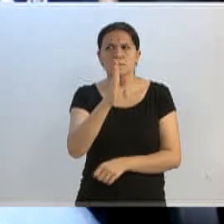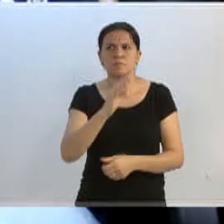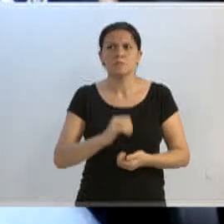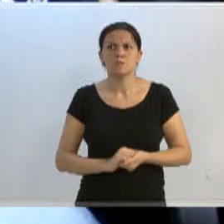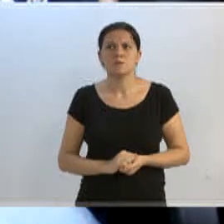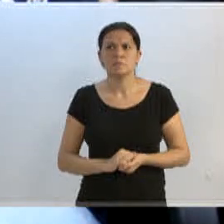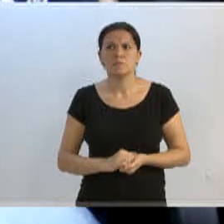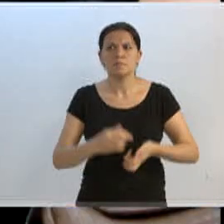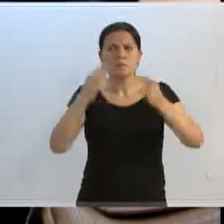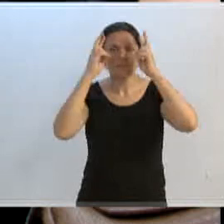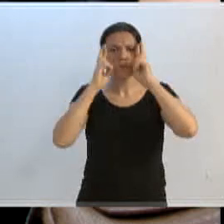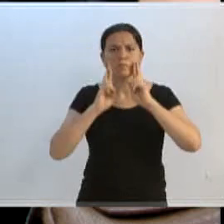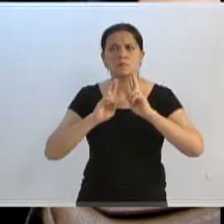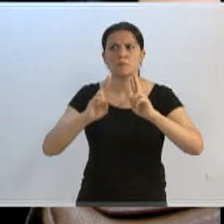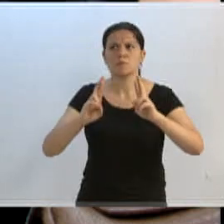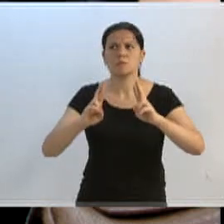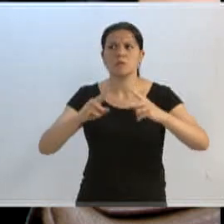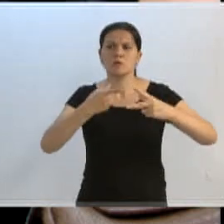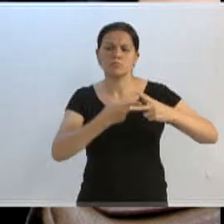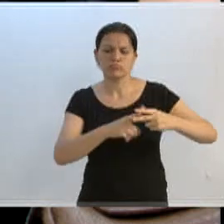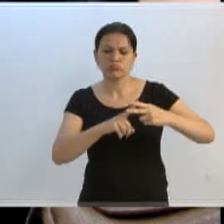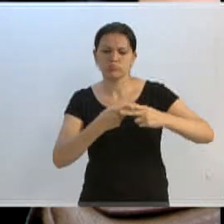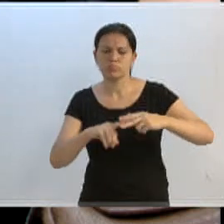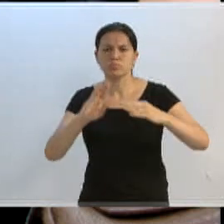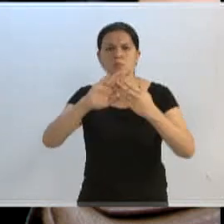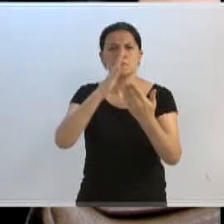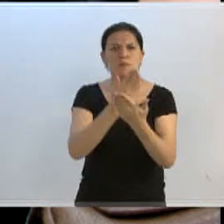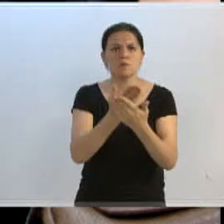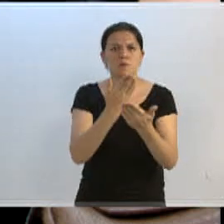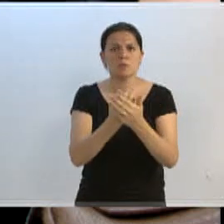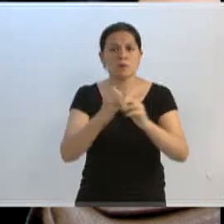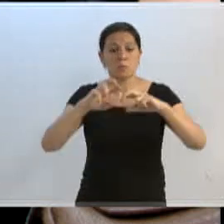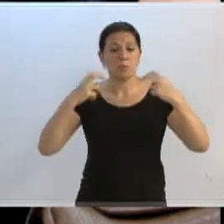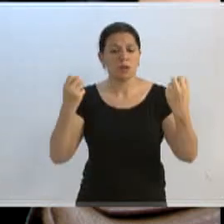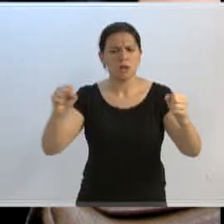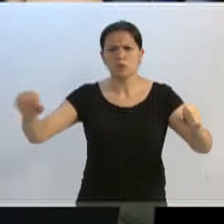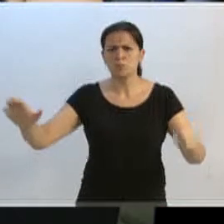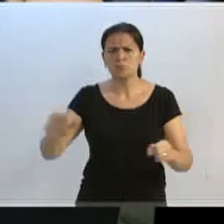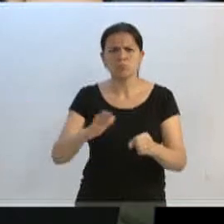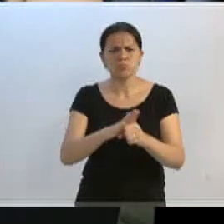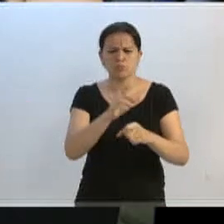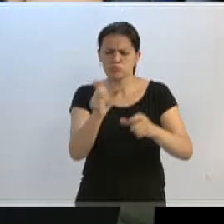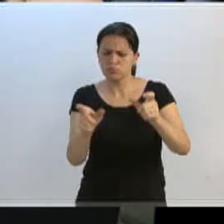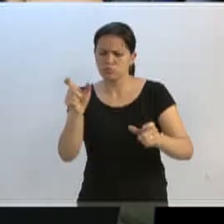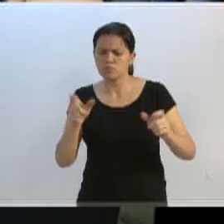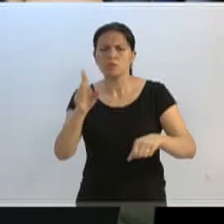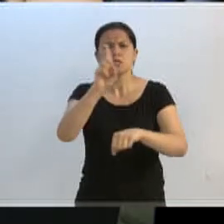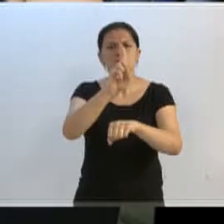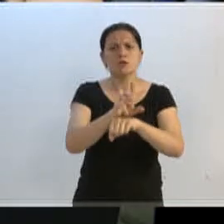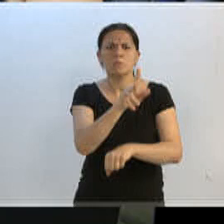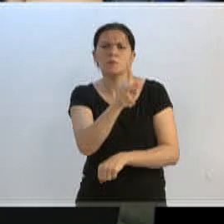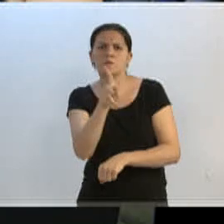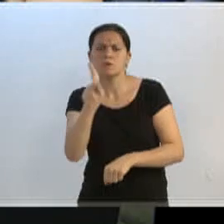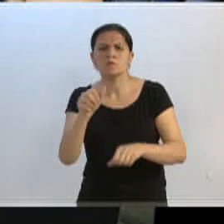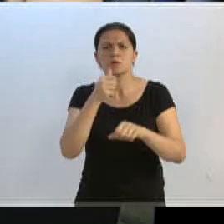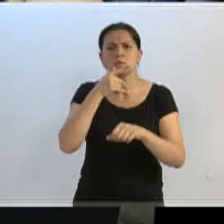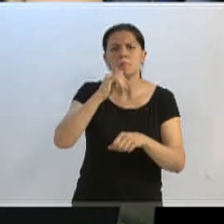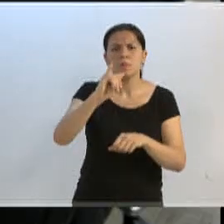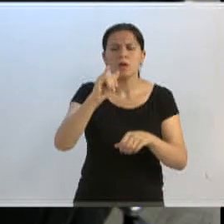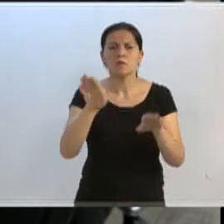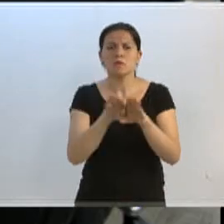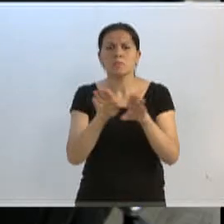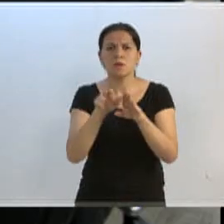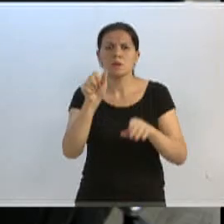respeito às manutenções das escolas. Um plenário cheio, cheio de professores, diretores, pais, APPs, enfim,